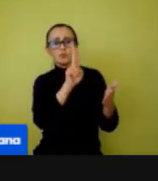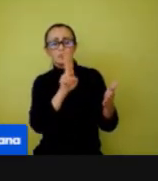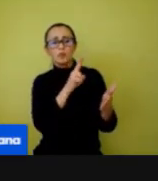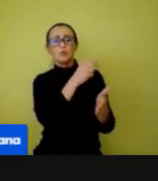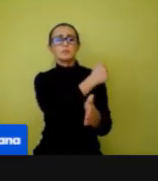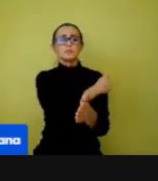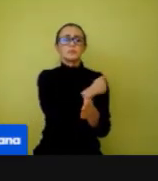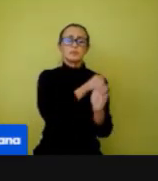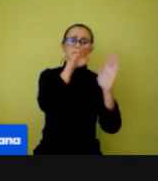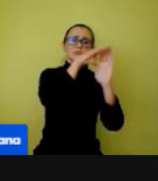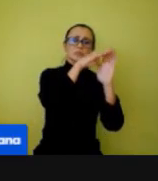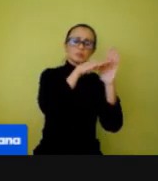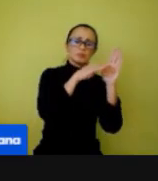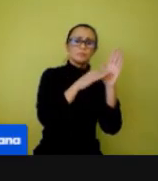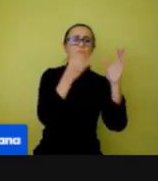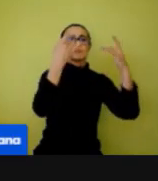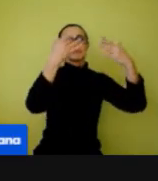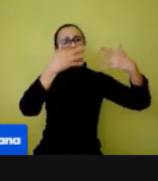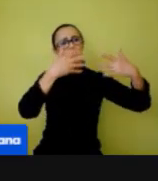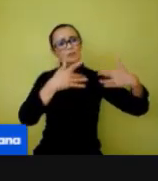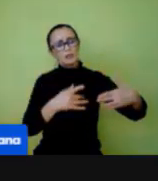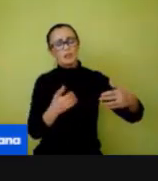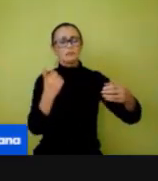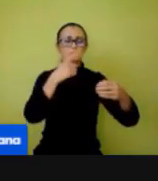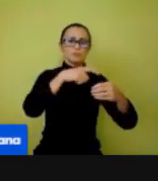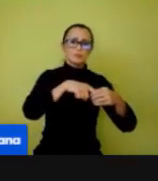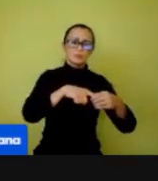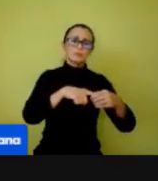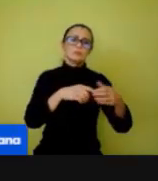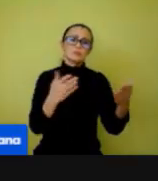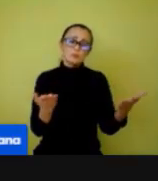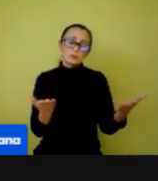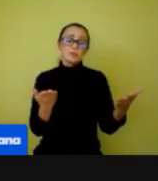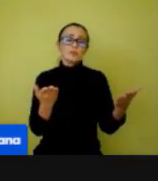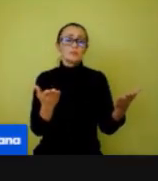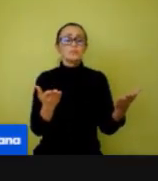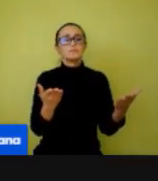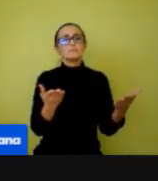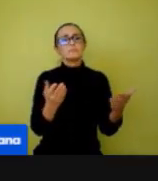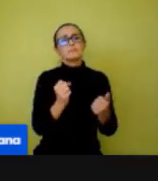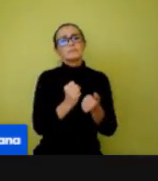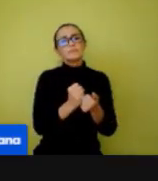voltar com esses alunos. Então, vai dar um tempo para que aconteça